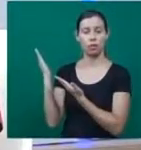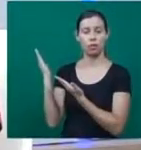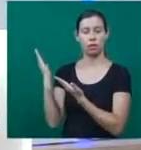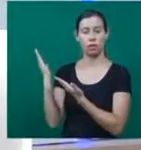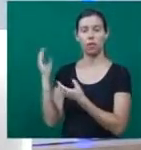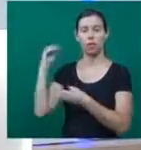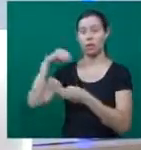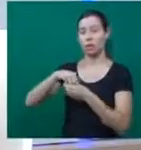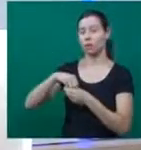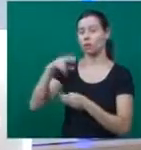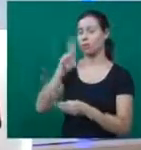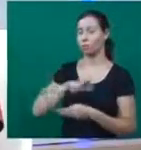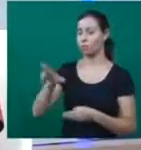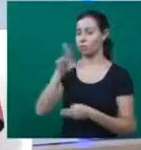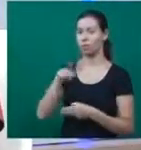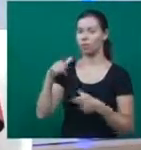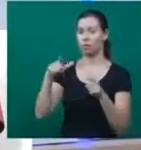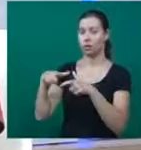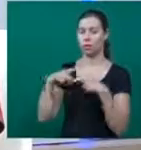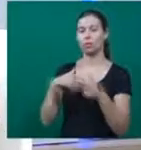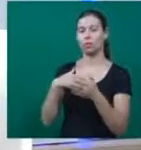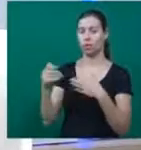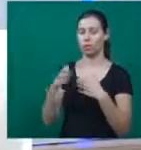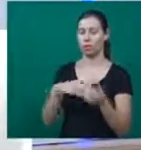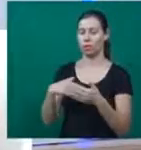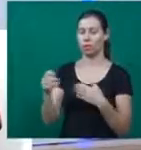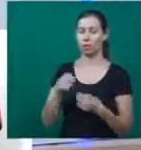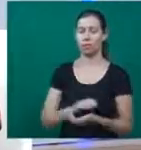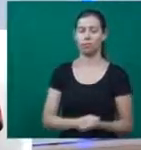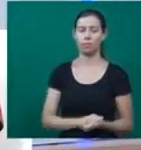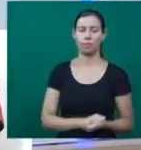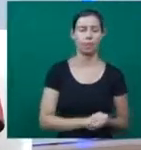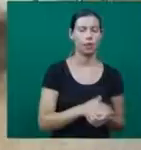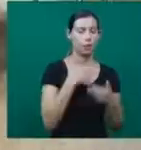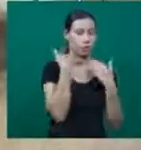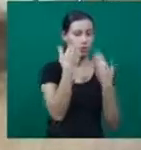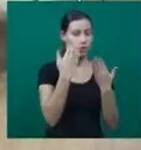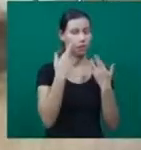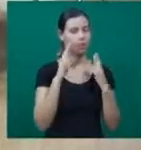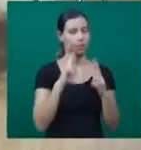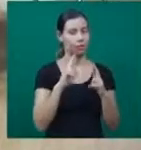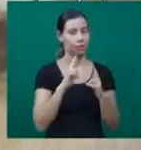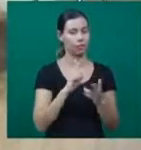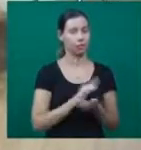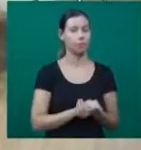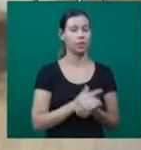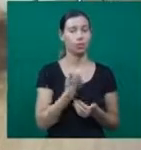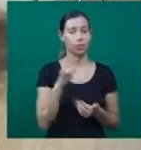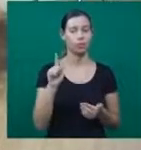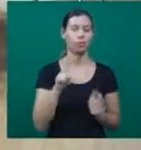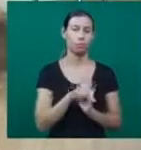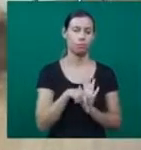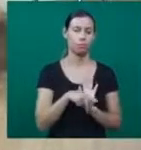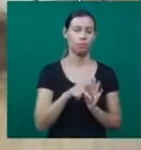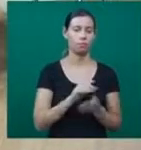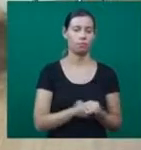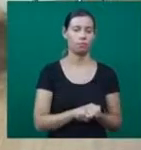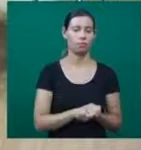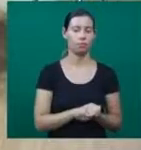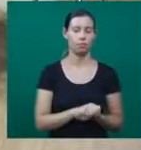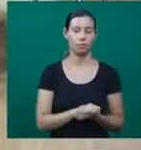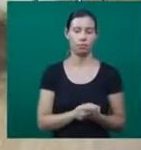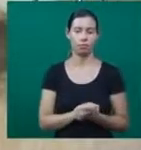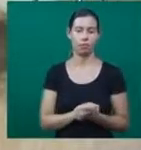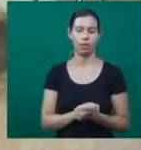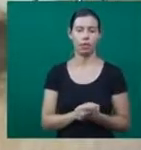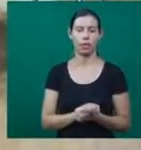agendar esse movimento, né? Dentro da cidade de Uberlândia ou outros lugares. Que bom, professor Olho, muito obrigado mais uma vez pela presença e sucesso. Obrigada. Nesse e outros projetos